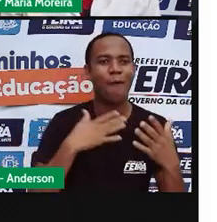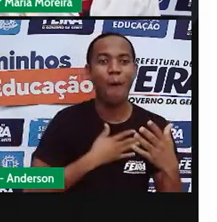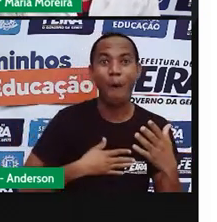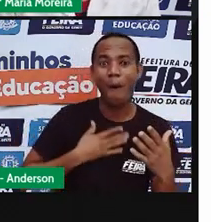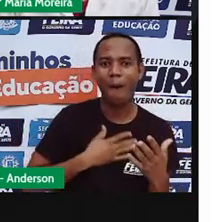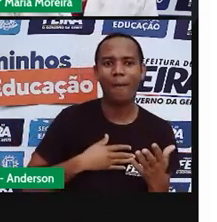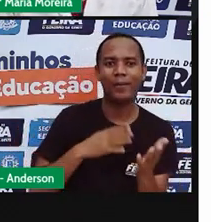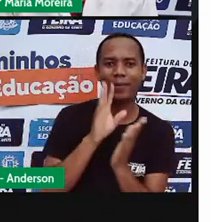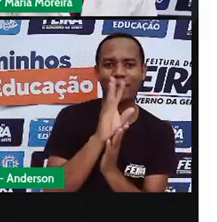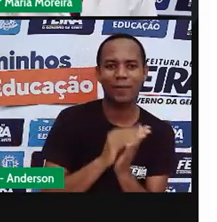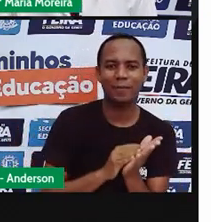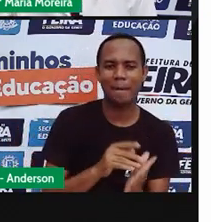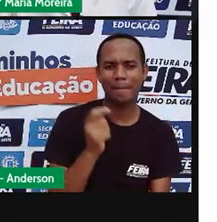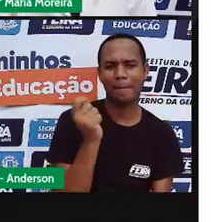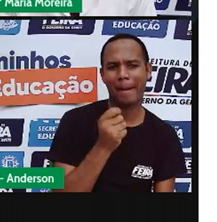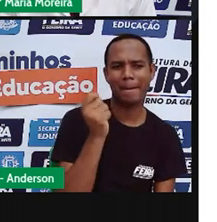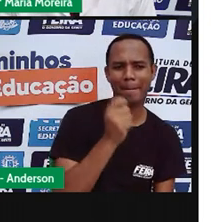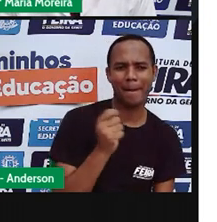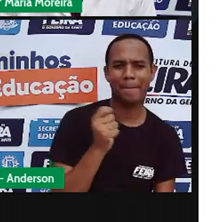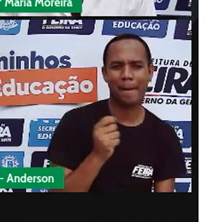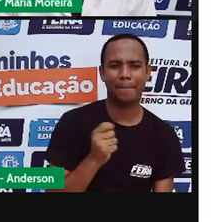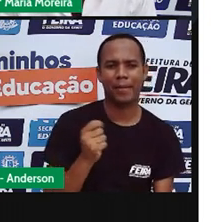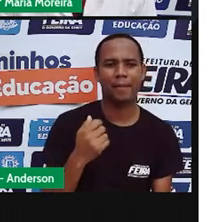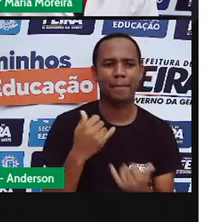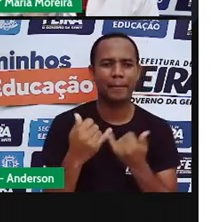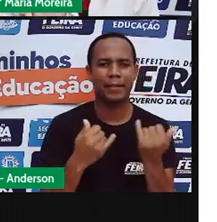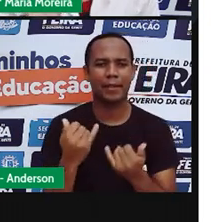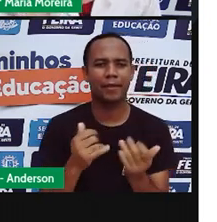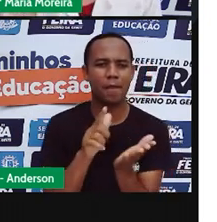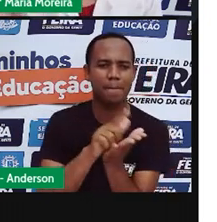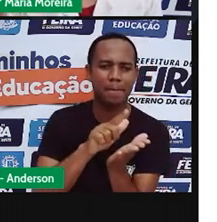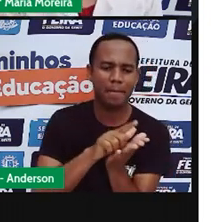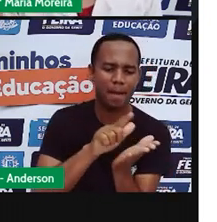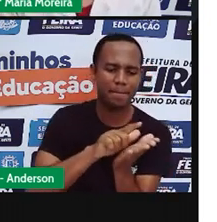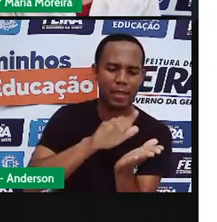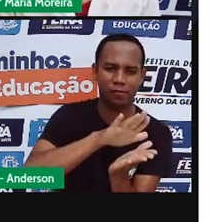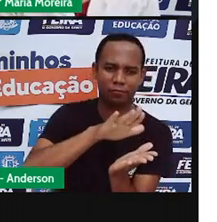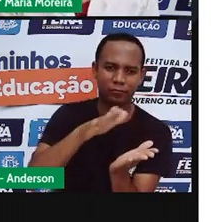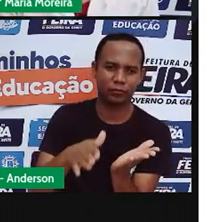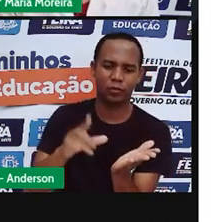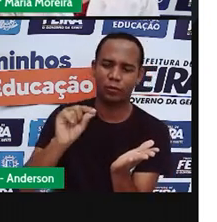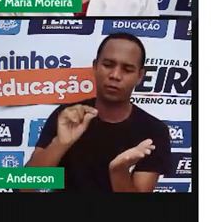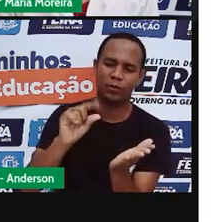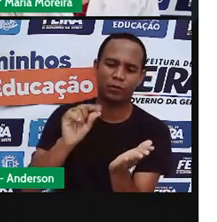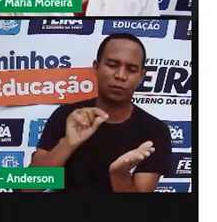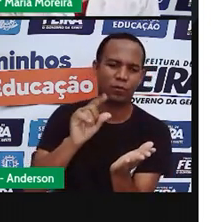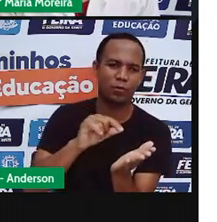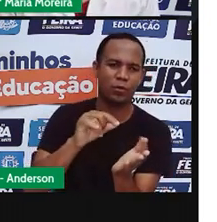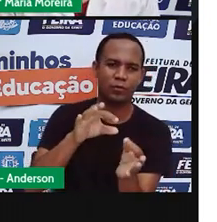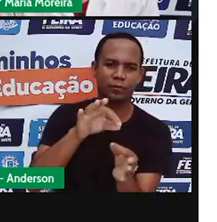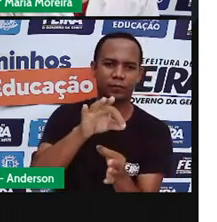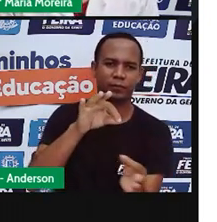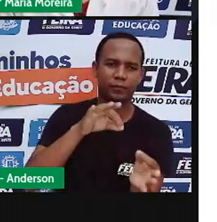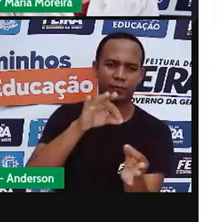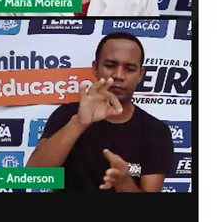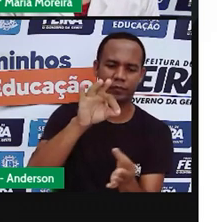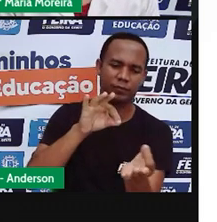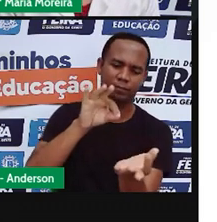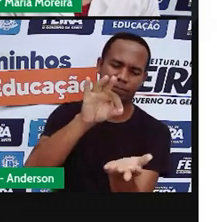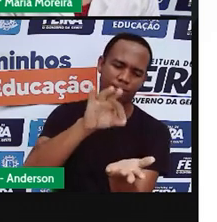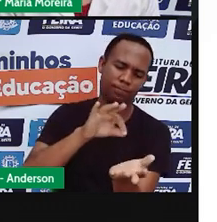pessoas constroem pipas com aquele papel de seda, colam aquele gravetinho que vem da